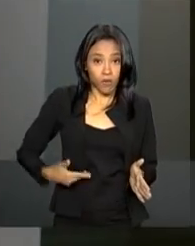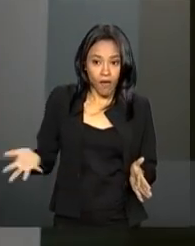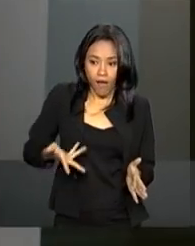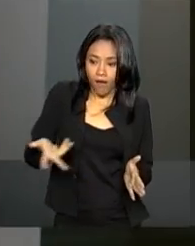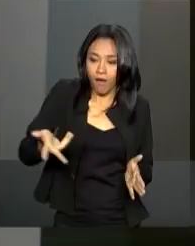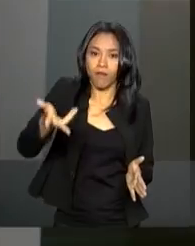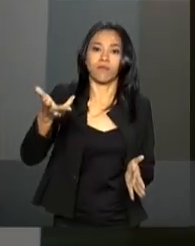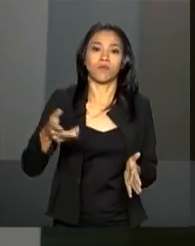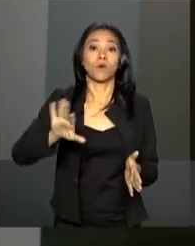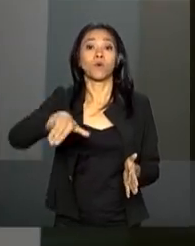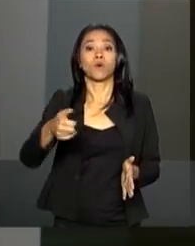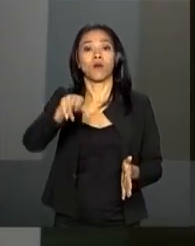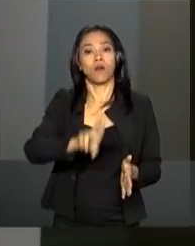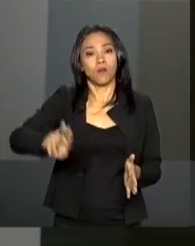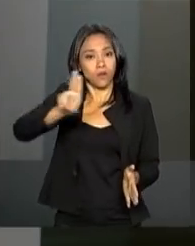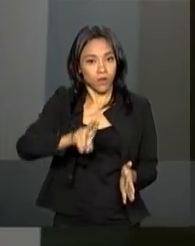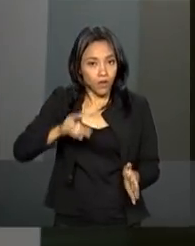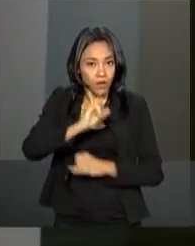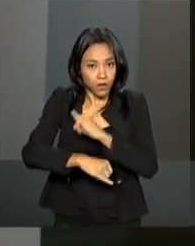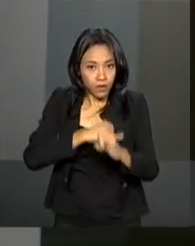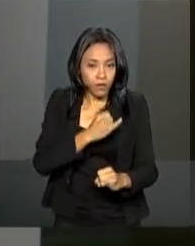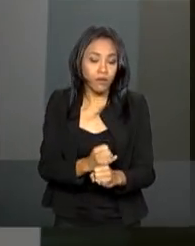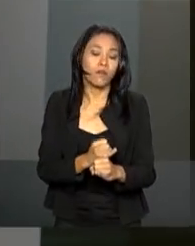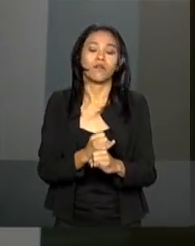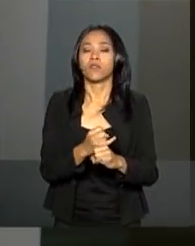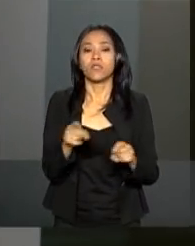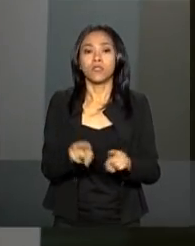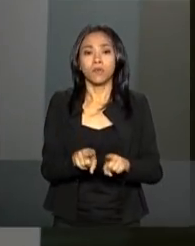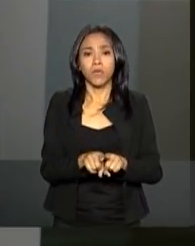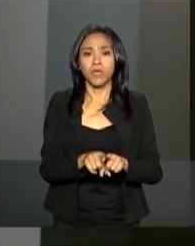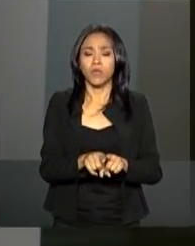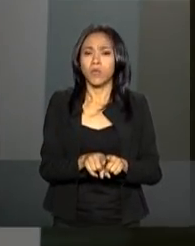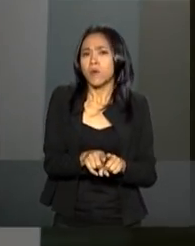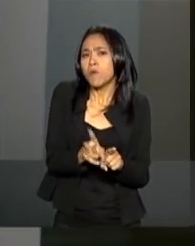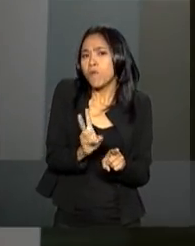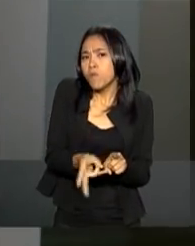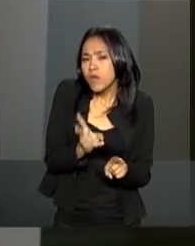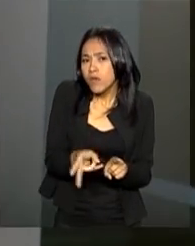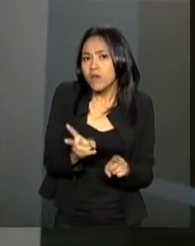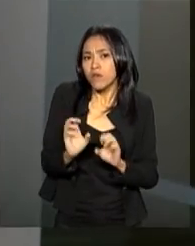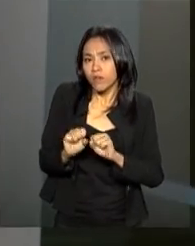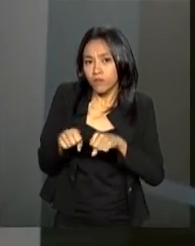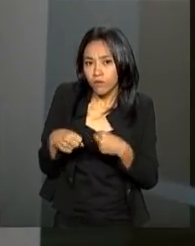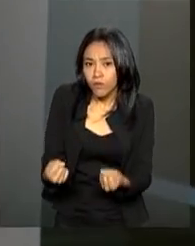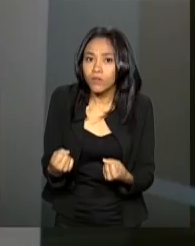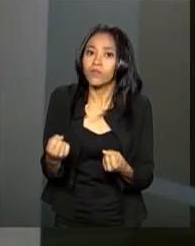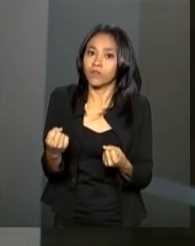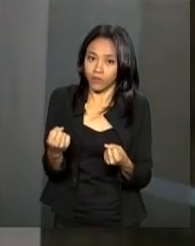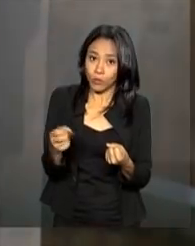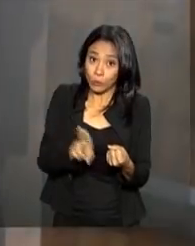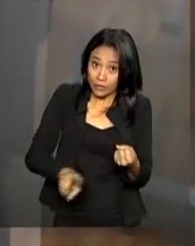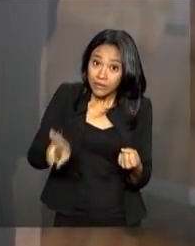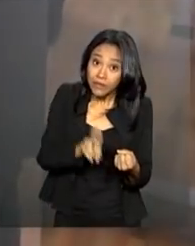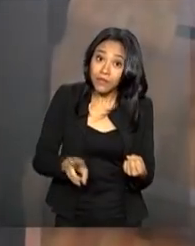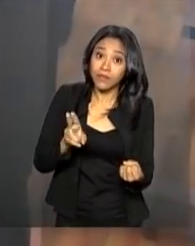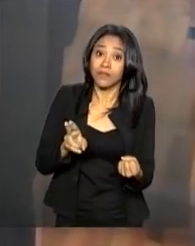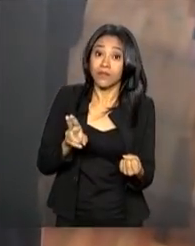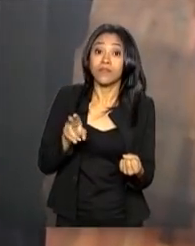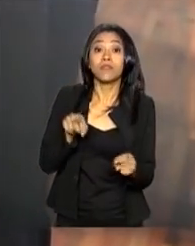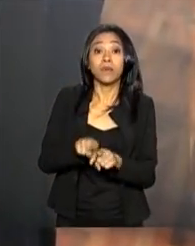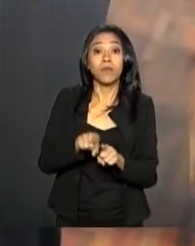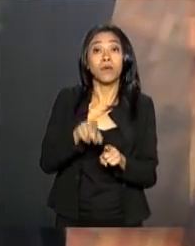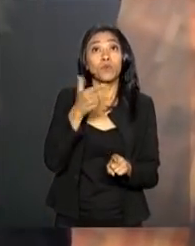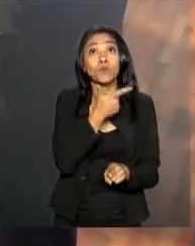E é importante destacar que, ao mesmo tempo, o mesmo esforço de digitalização de serviços, feito por estados e